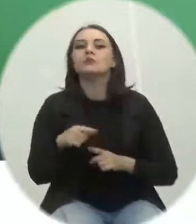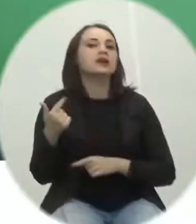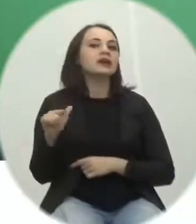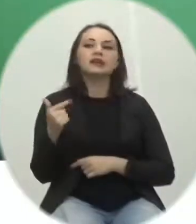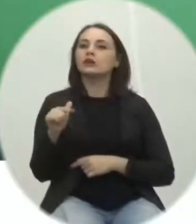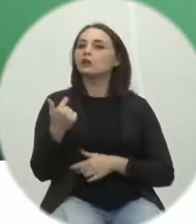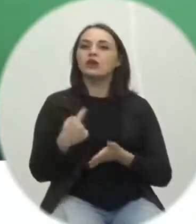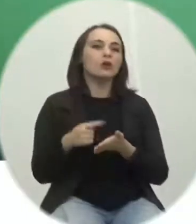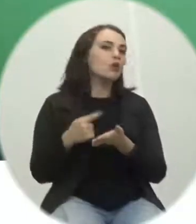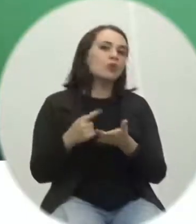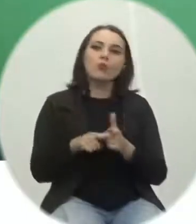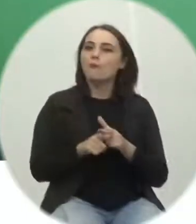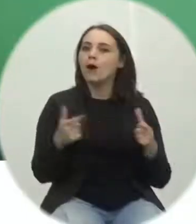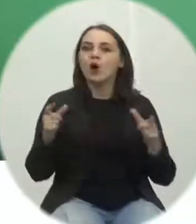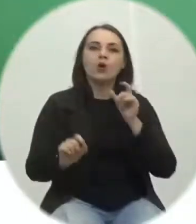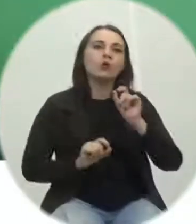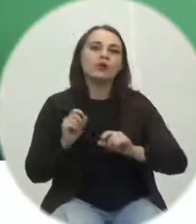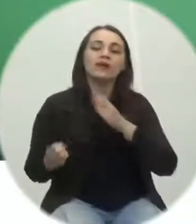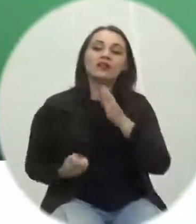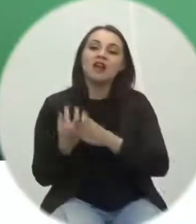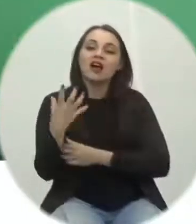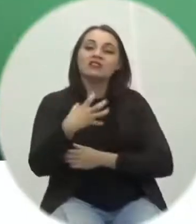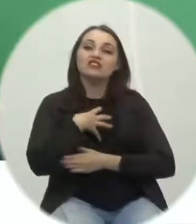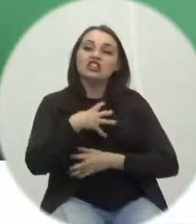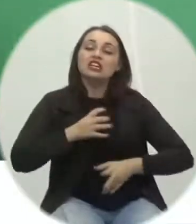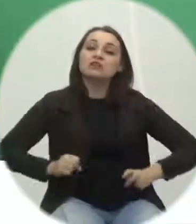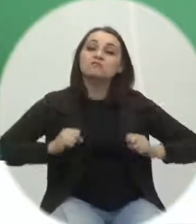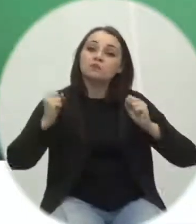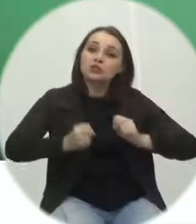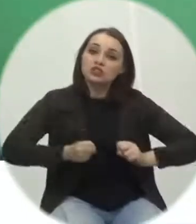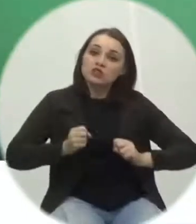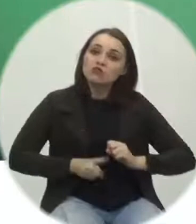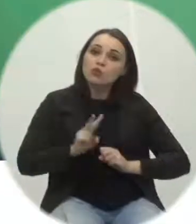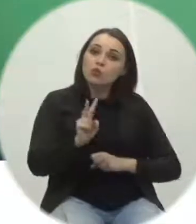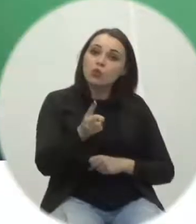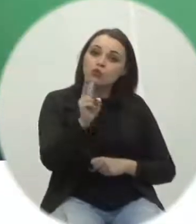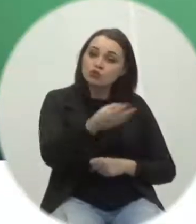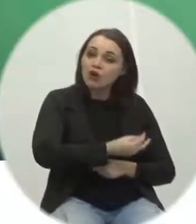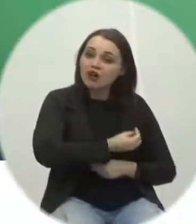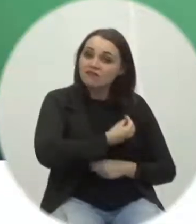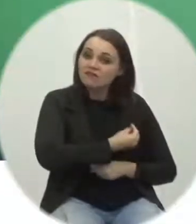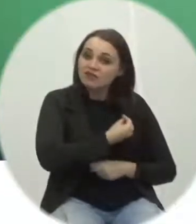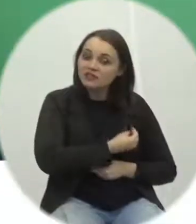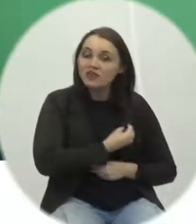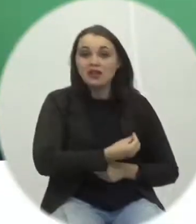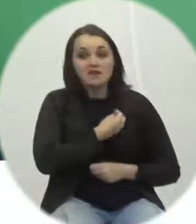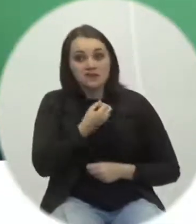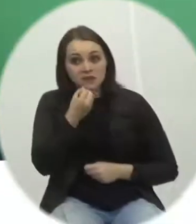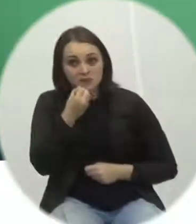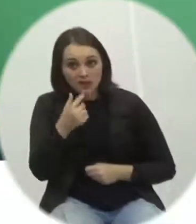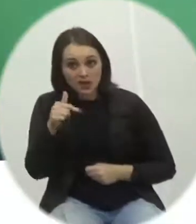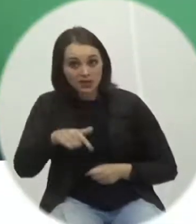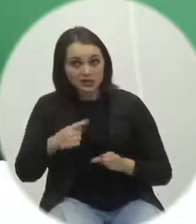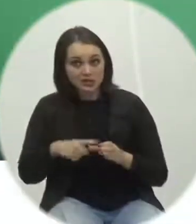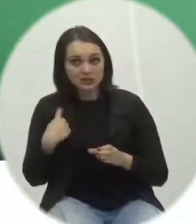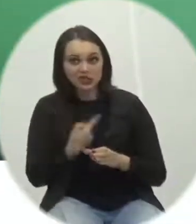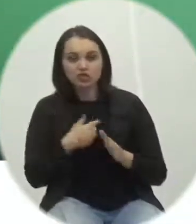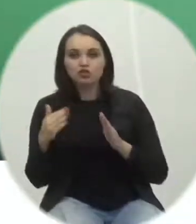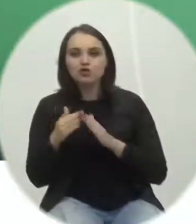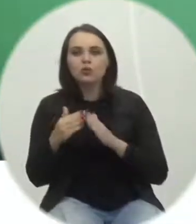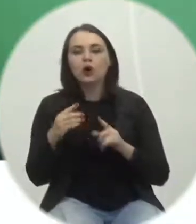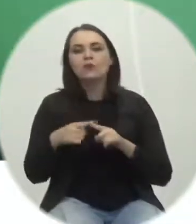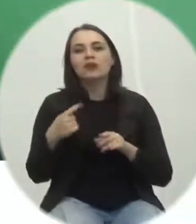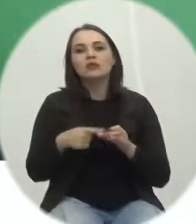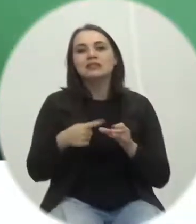compromisso maior do que criar condições possíveis de sobrevivência e de viver na cidade que a gente mora, porque uma